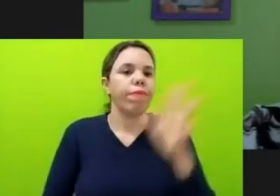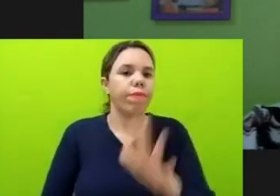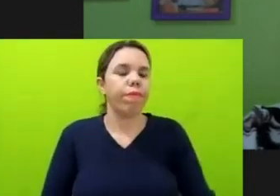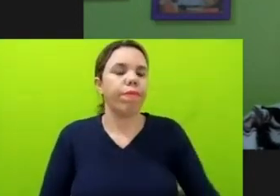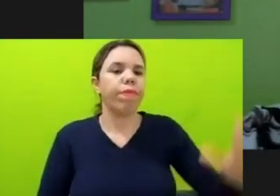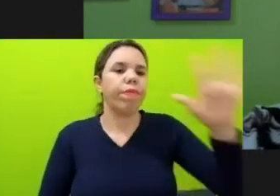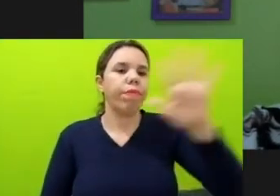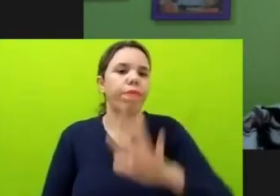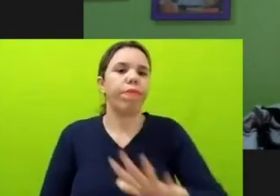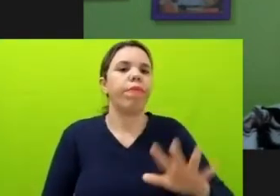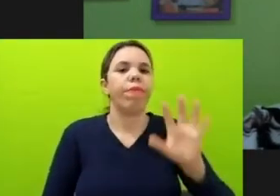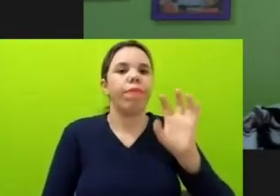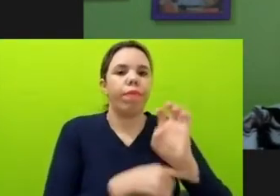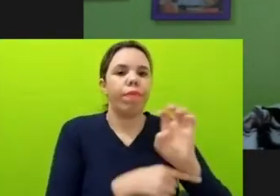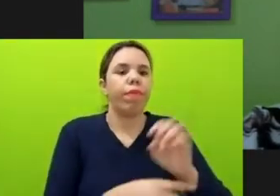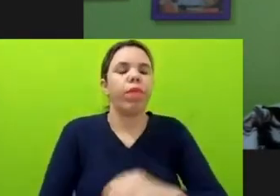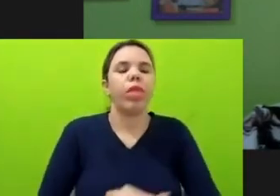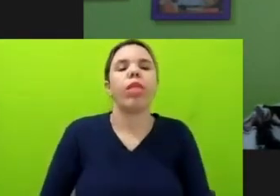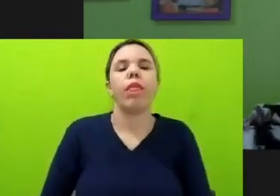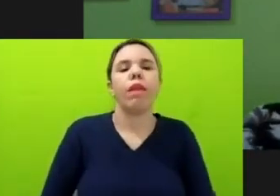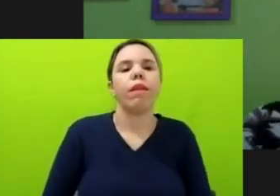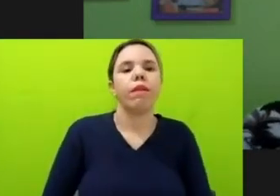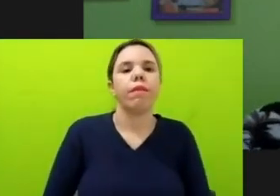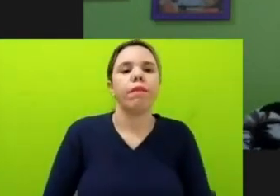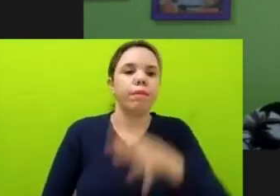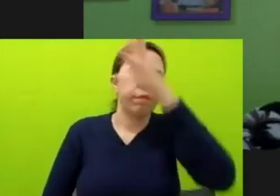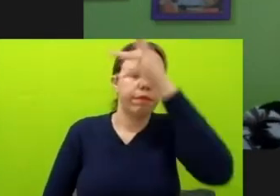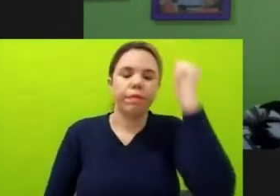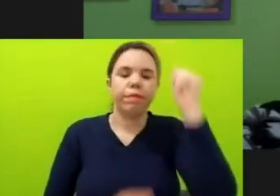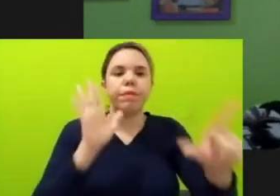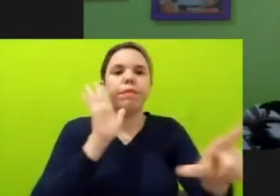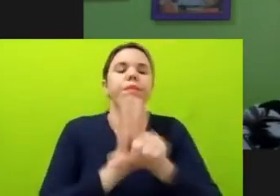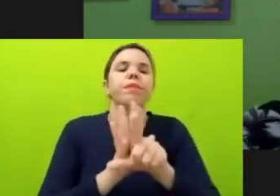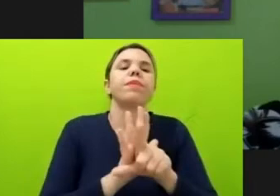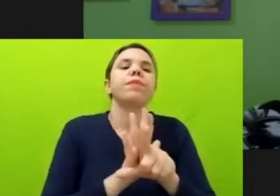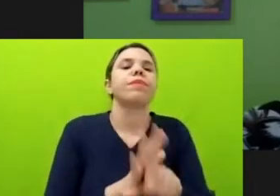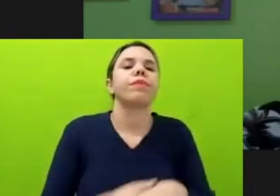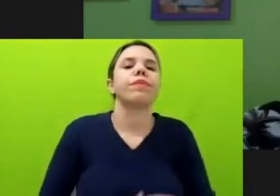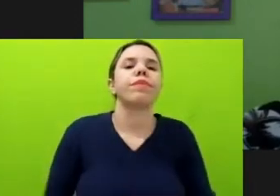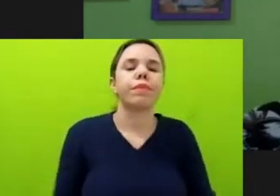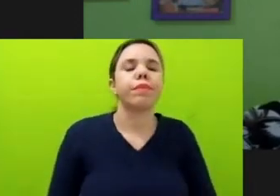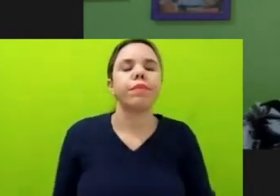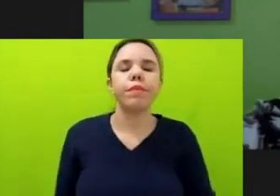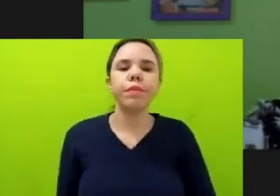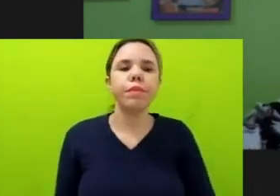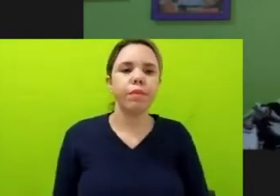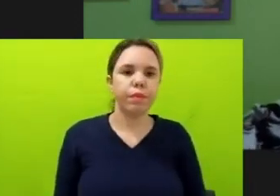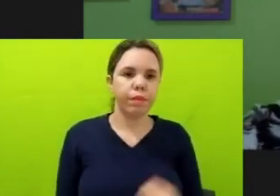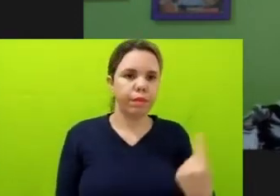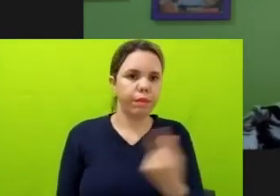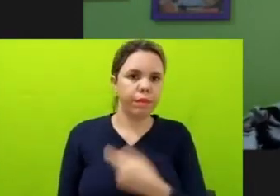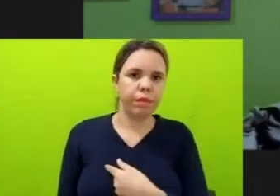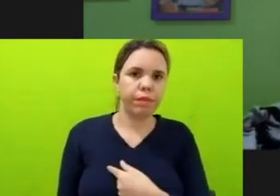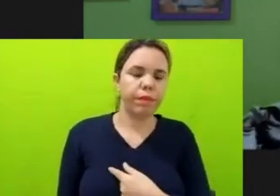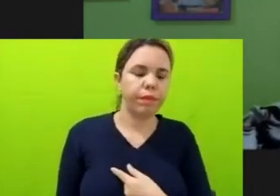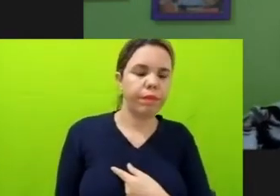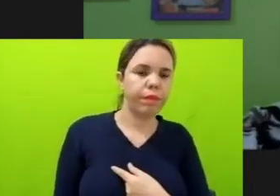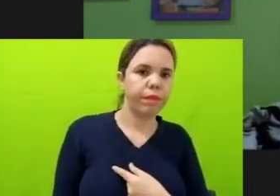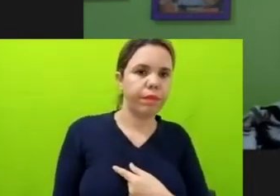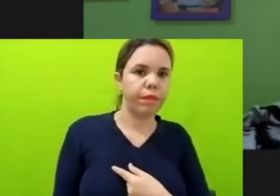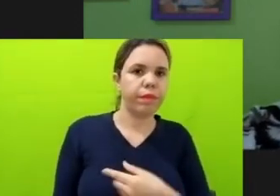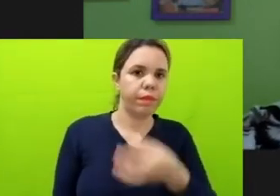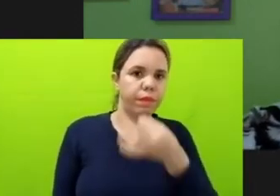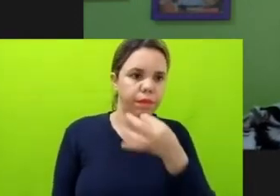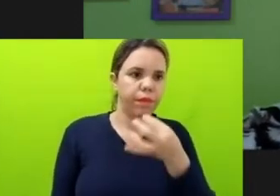estaduais, né, na Amazônia Legal, e o nosso ponto de partida foi saber,